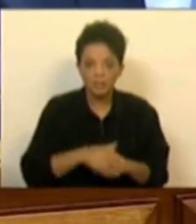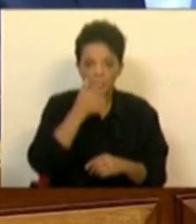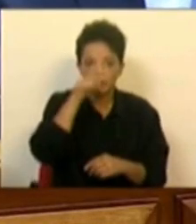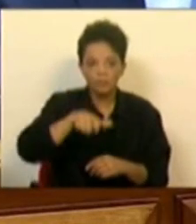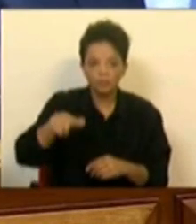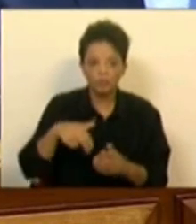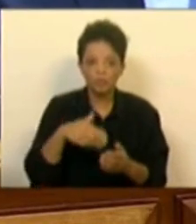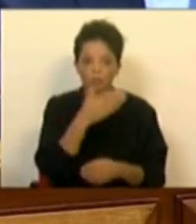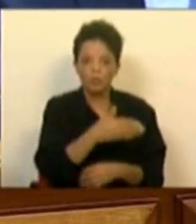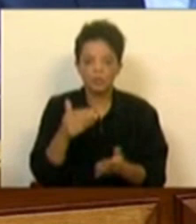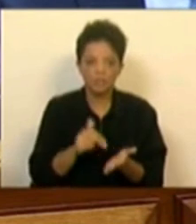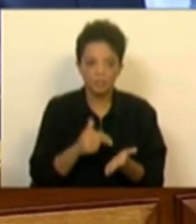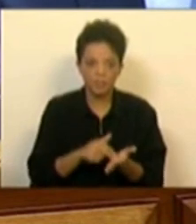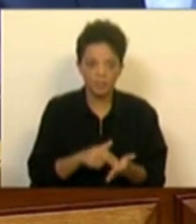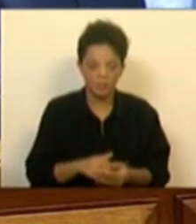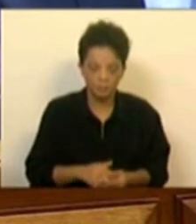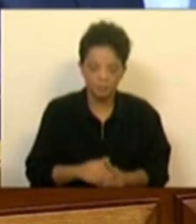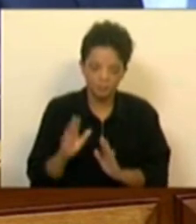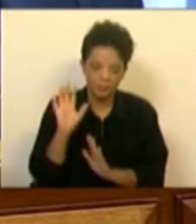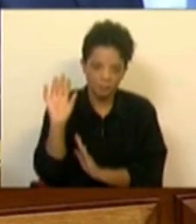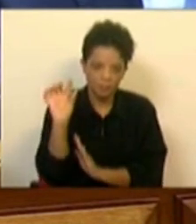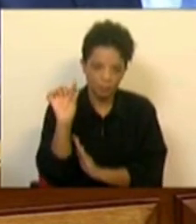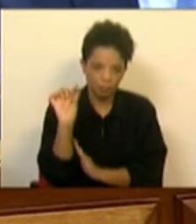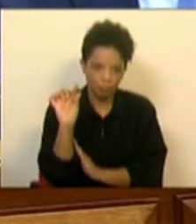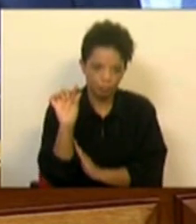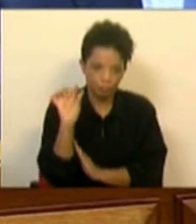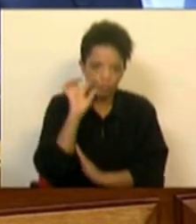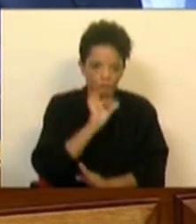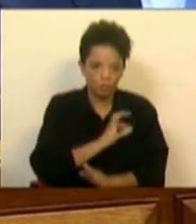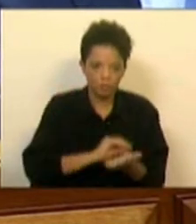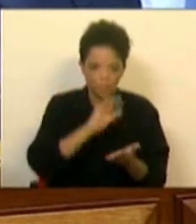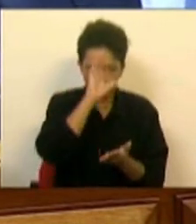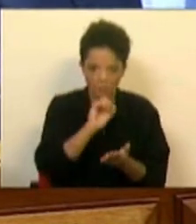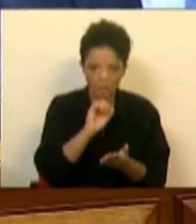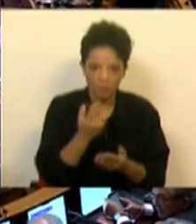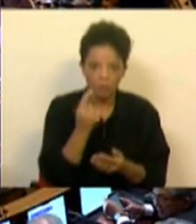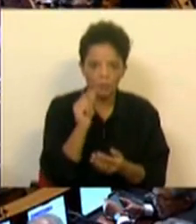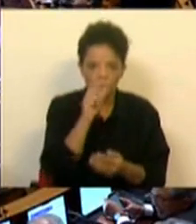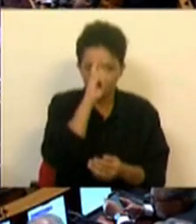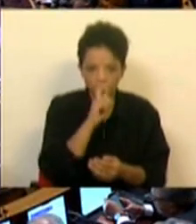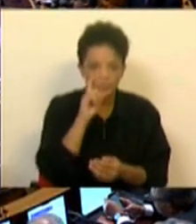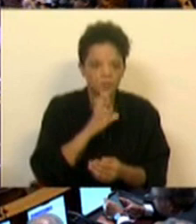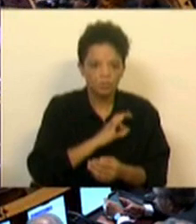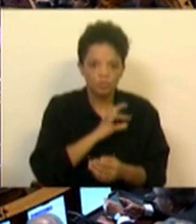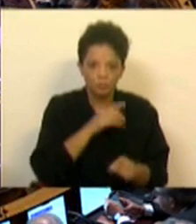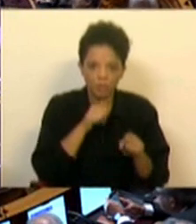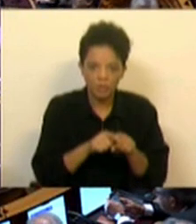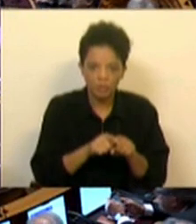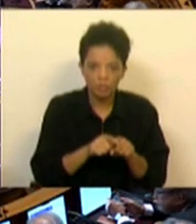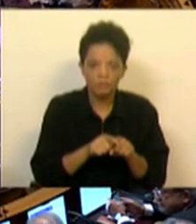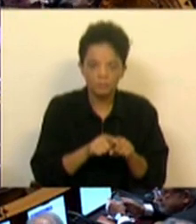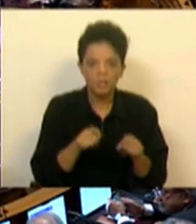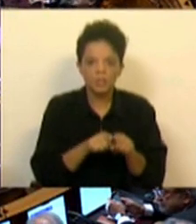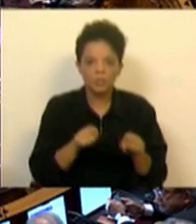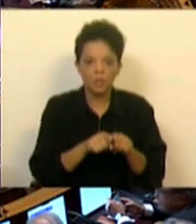pessoas em espera para tirar o cartão do Cidadão. só um minuto para recordar às Sras. e aos Srs. Deputados que o bullying